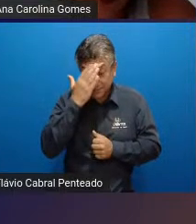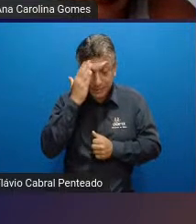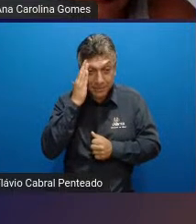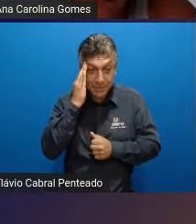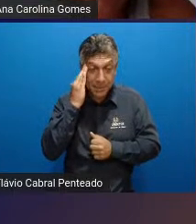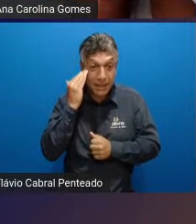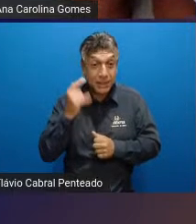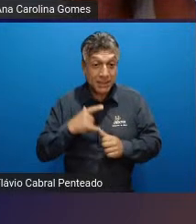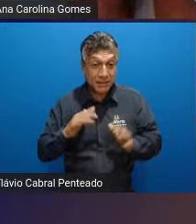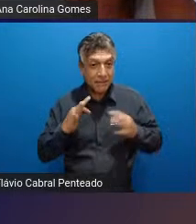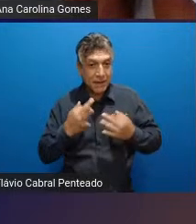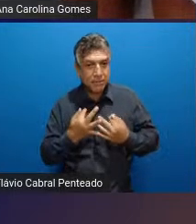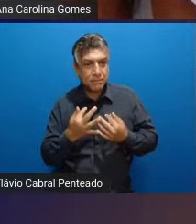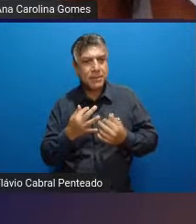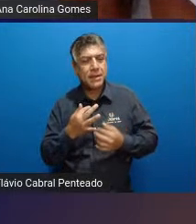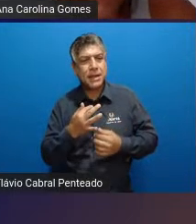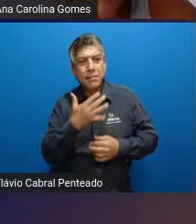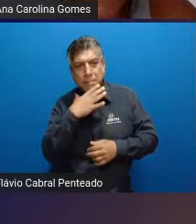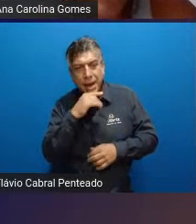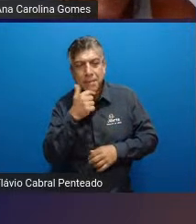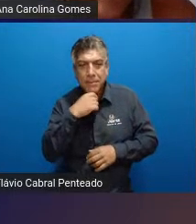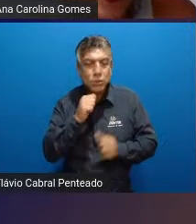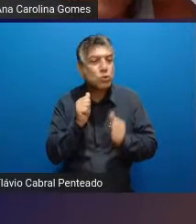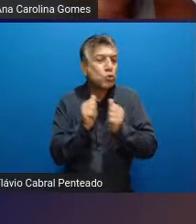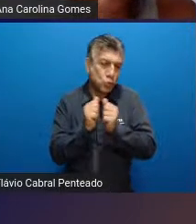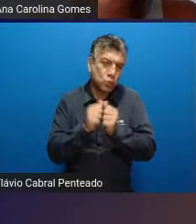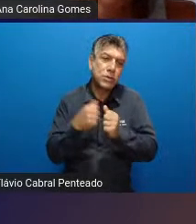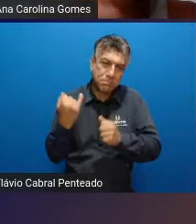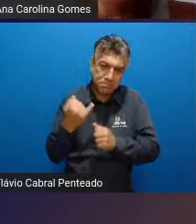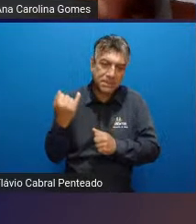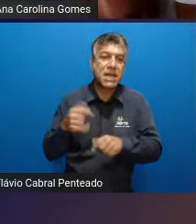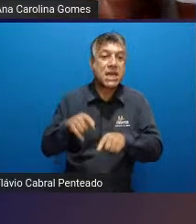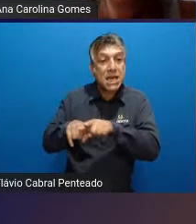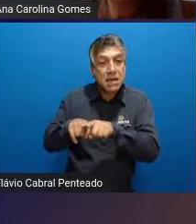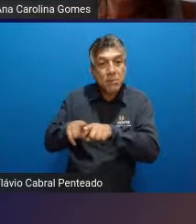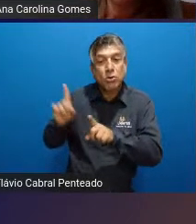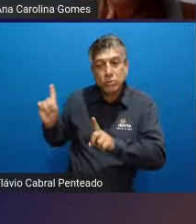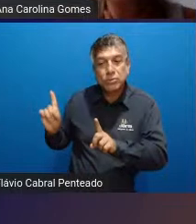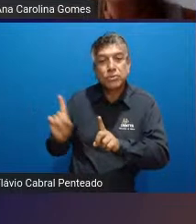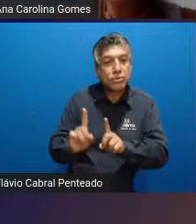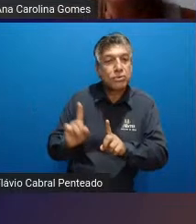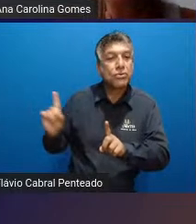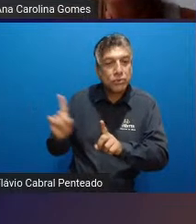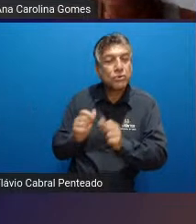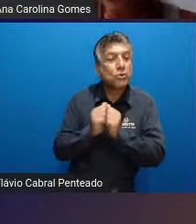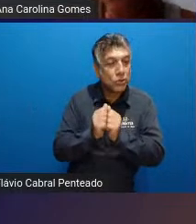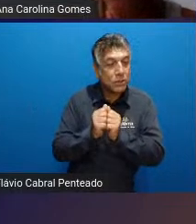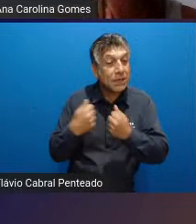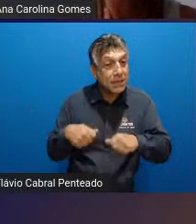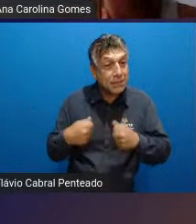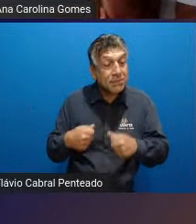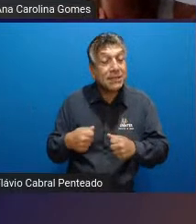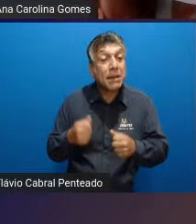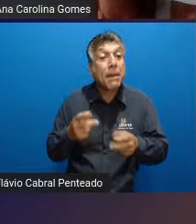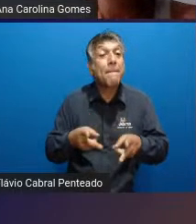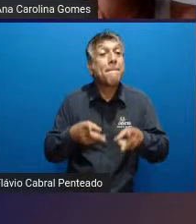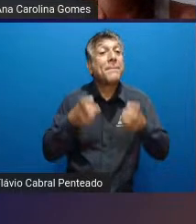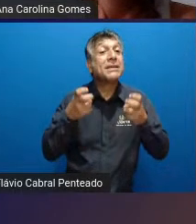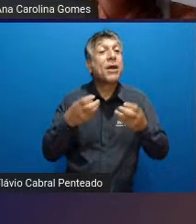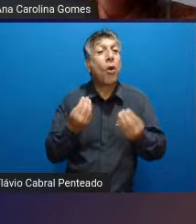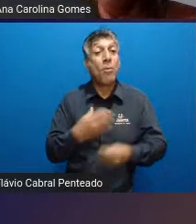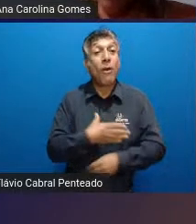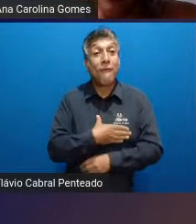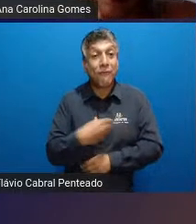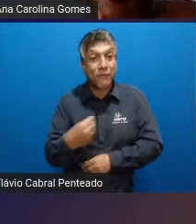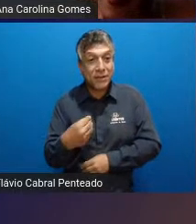estavam juntos eles sempre pediam ou para o pai ou para o mamãe o irmão ficar junto durante o programa para eles verem como que o filho dele